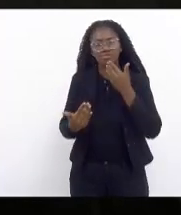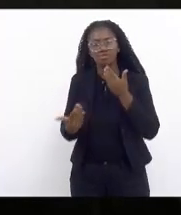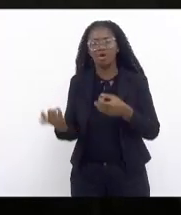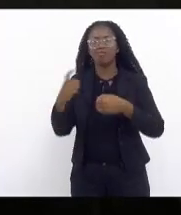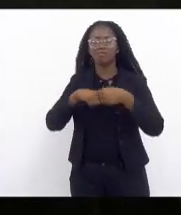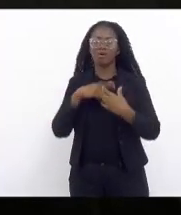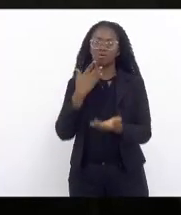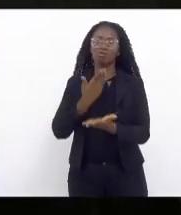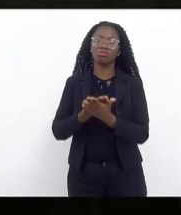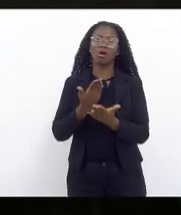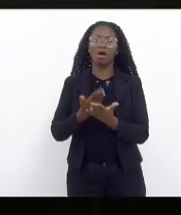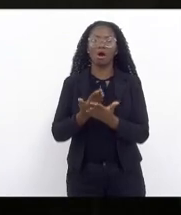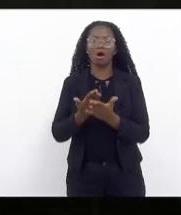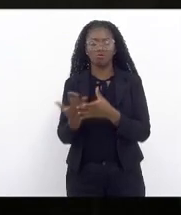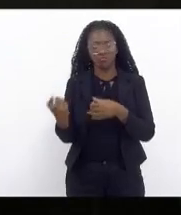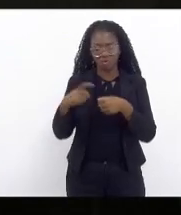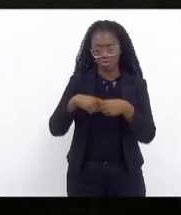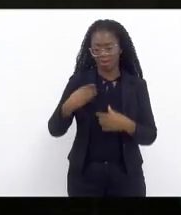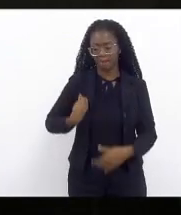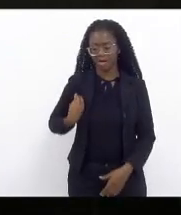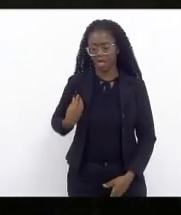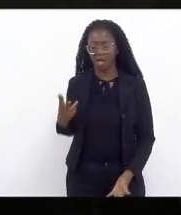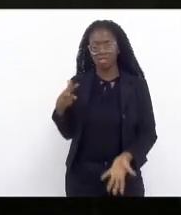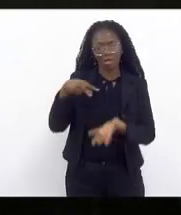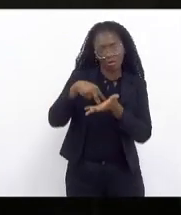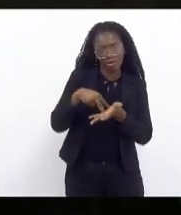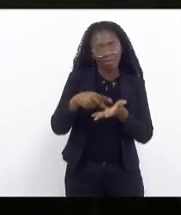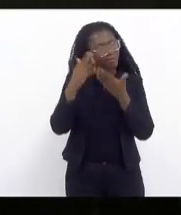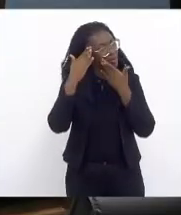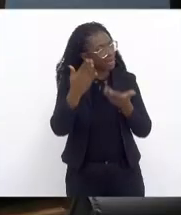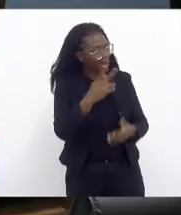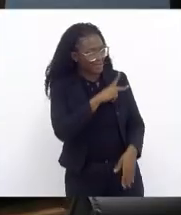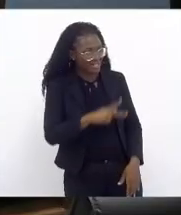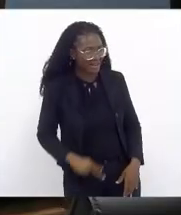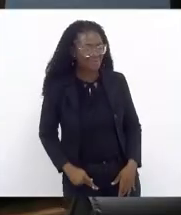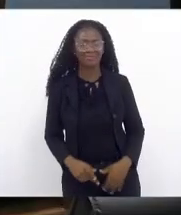aulas pra retornarem às aulas presenciais muito obrigada presidente